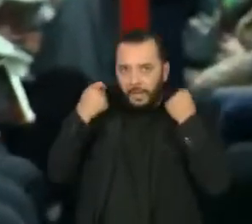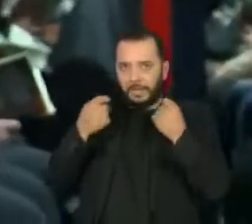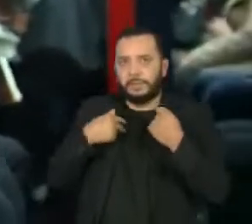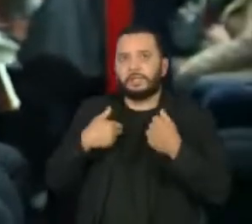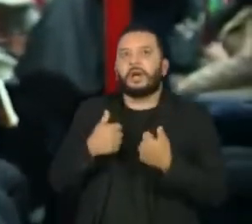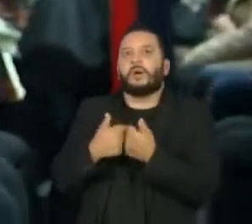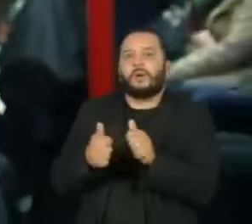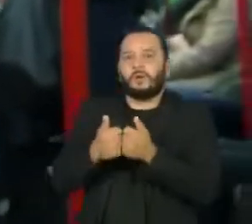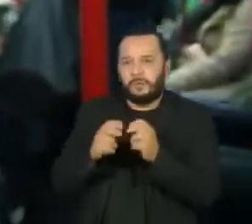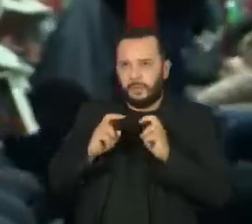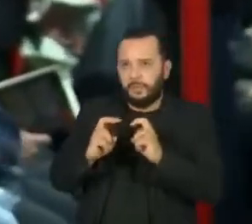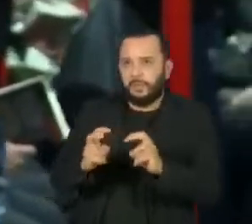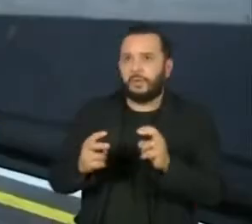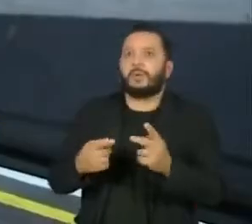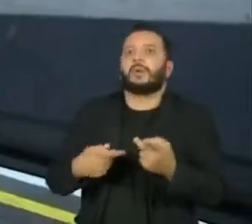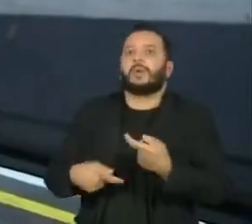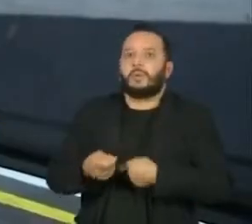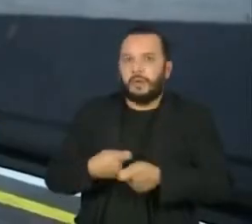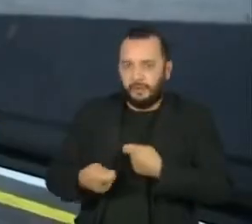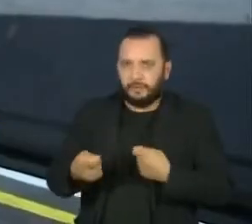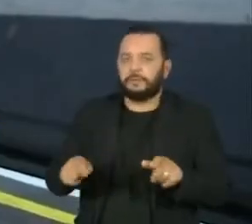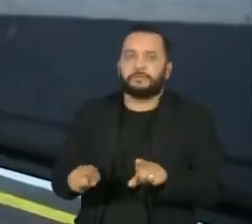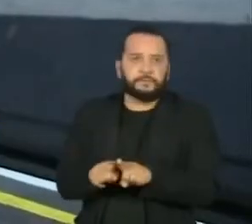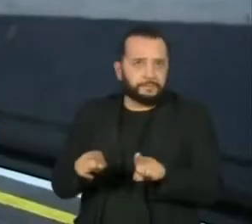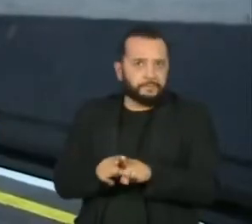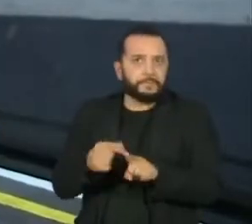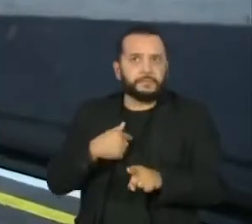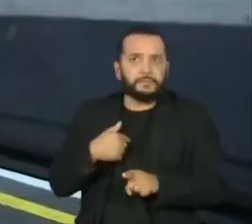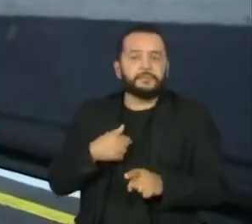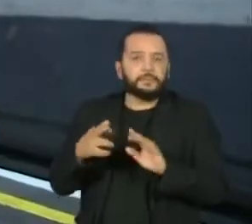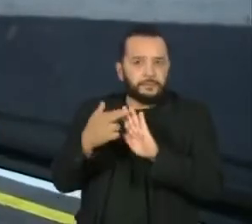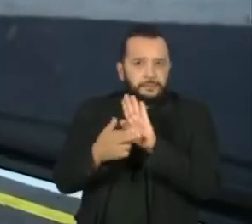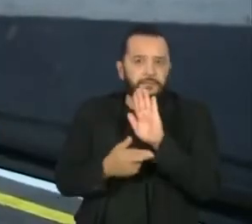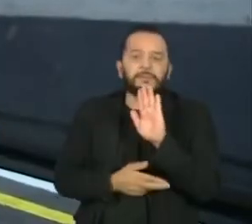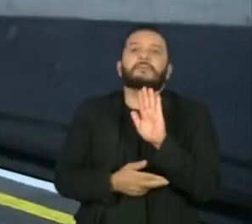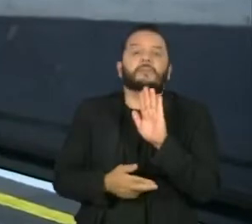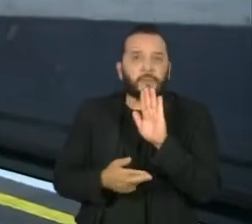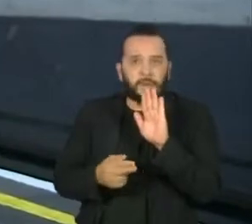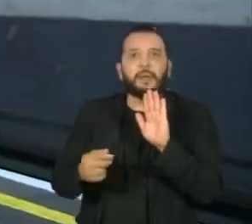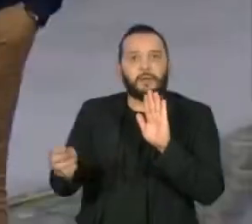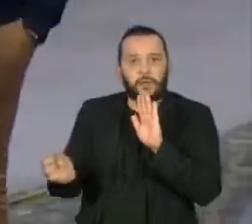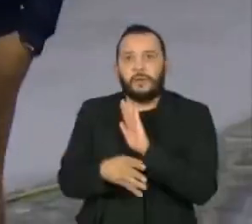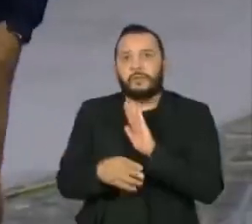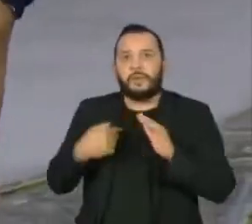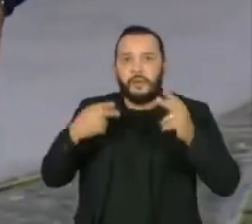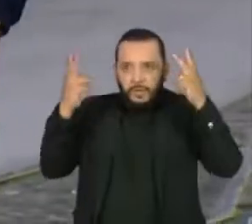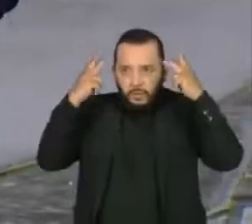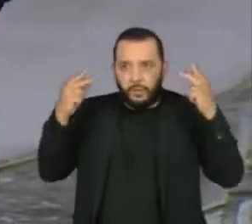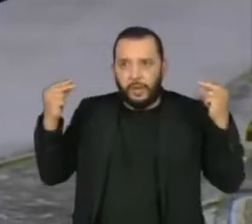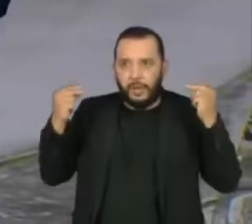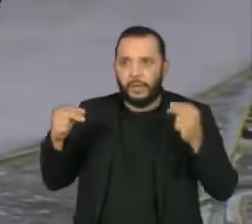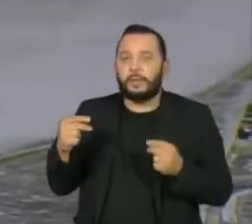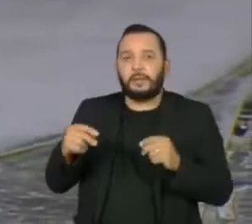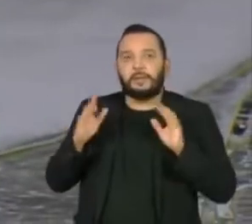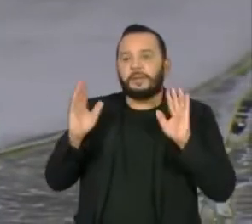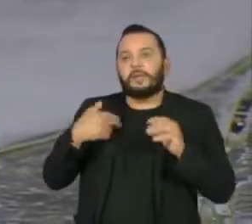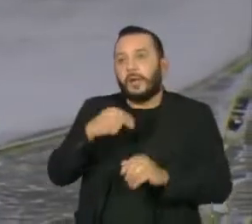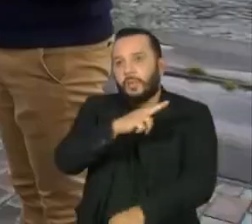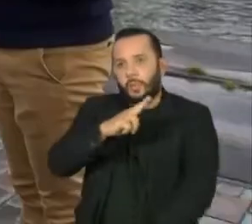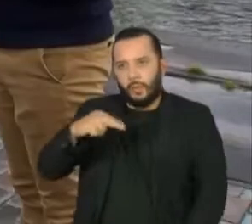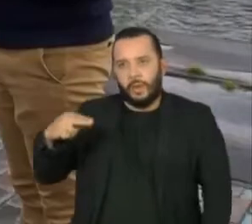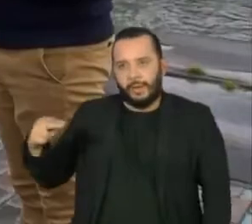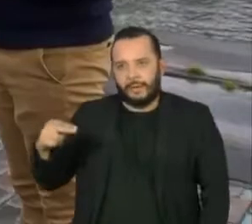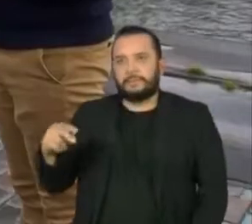no transporte público e no comércio. A restrição também acaba de ser adotada na Noruega. As autoridades sanitárias